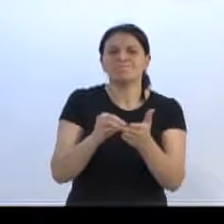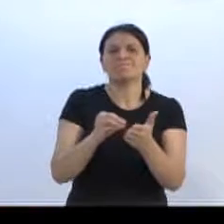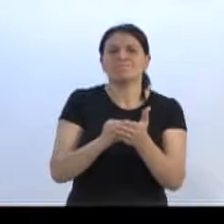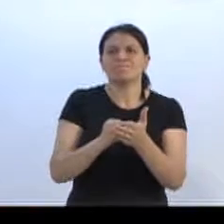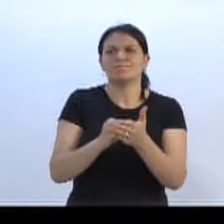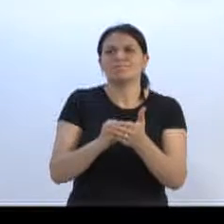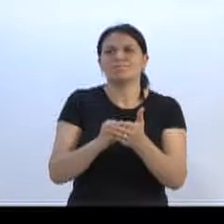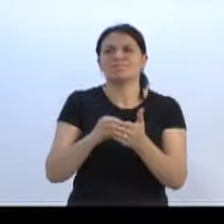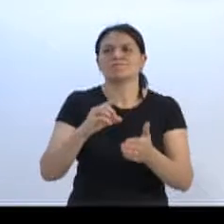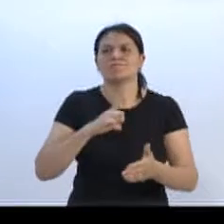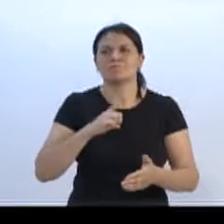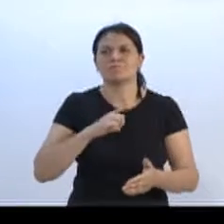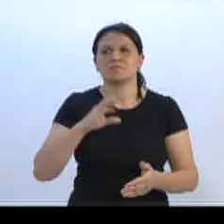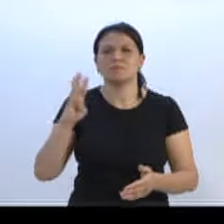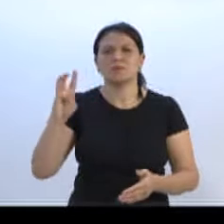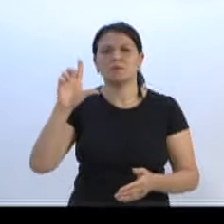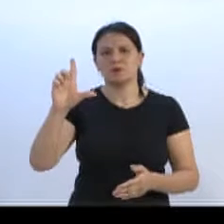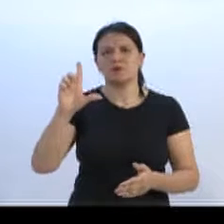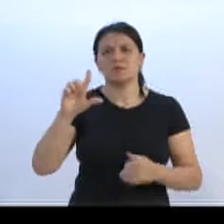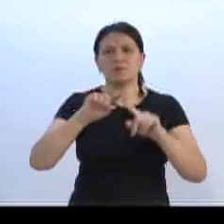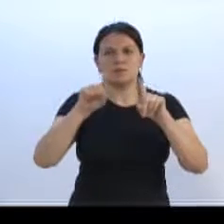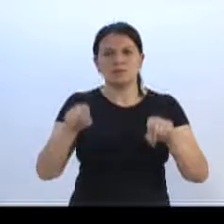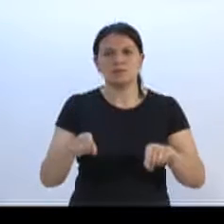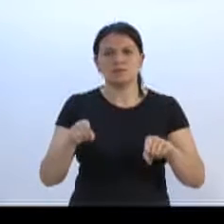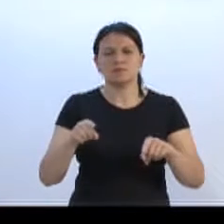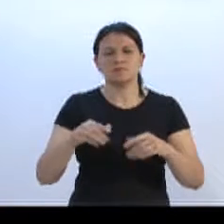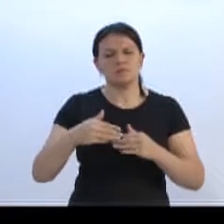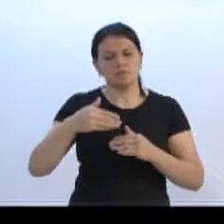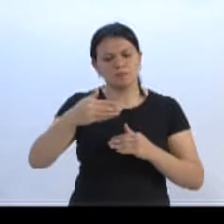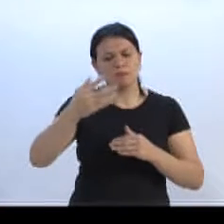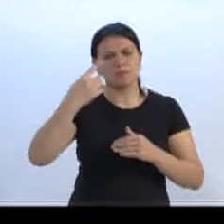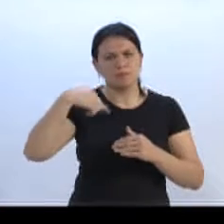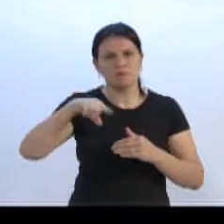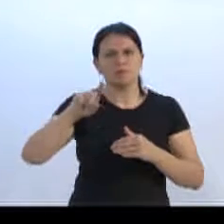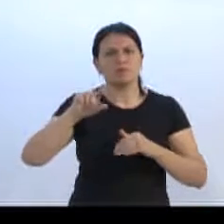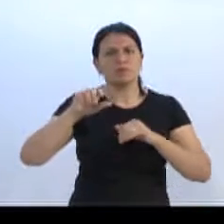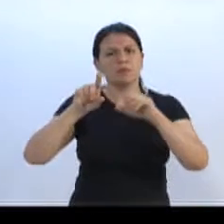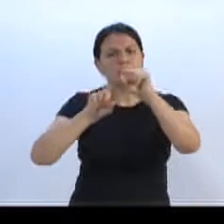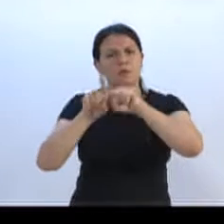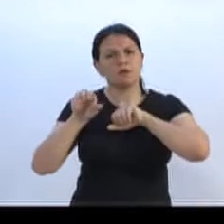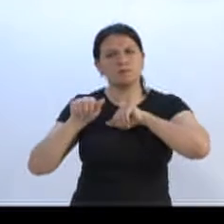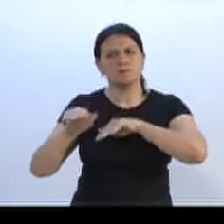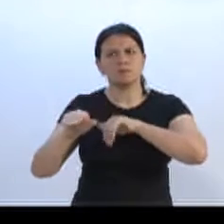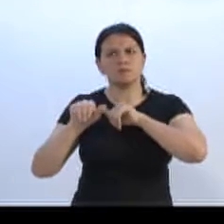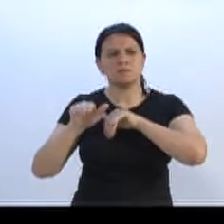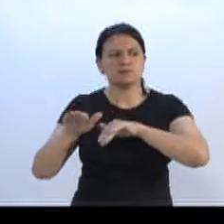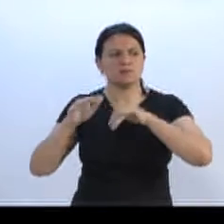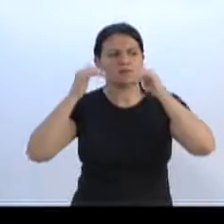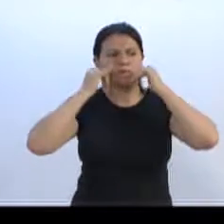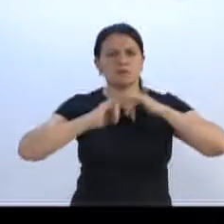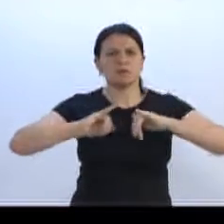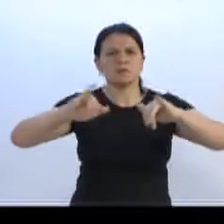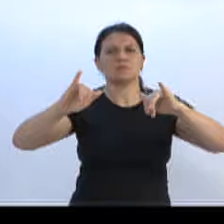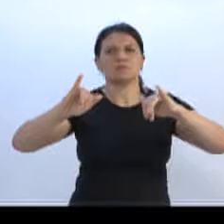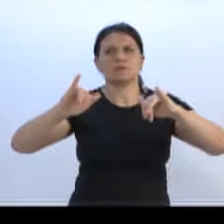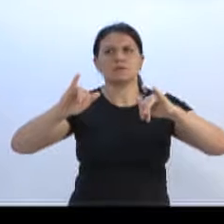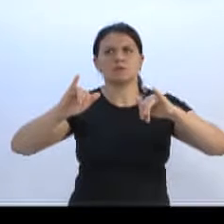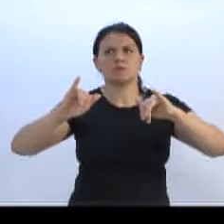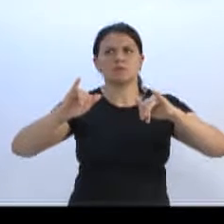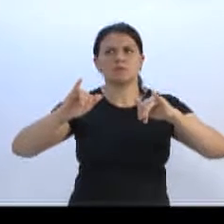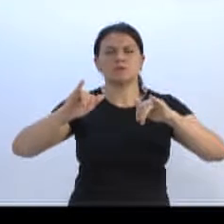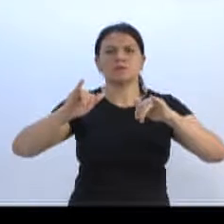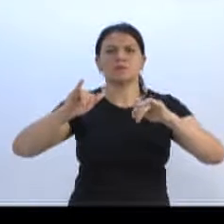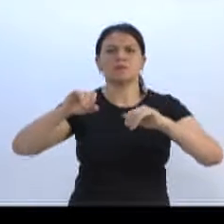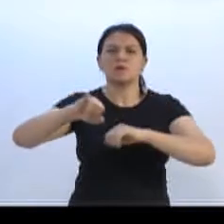Blumenau tem em termos de efetivo. Em breve estarei em Blumenau, ainda no mês de setembro, para anunciar medidas de investimento em